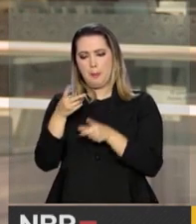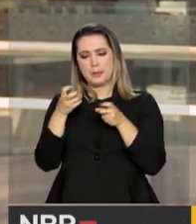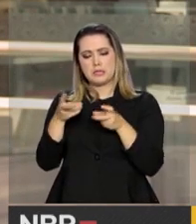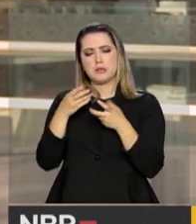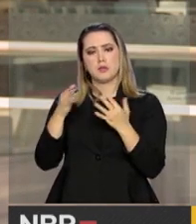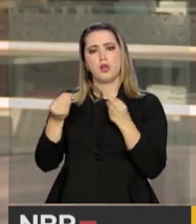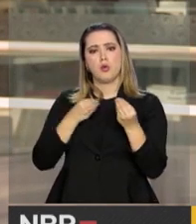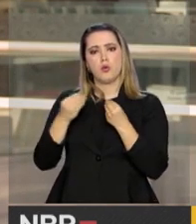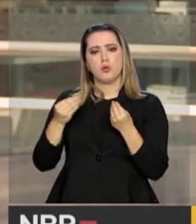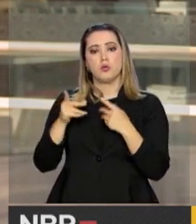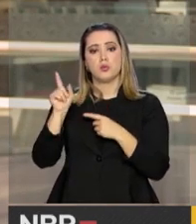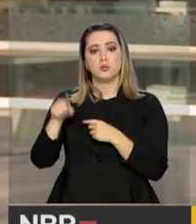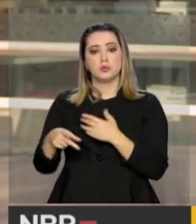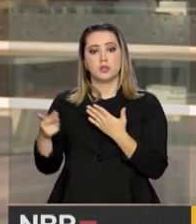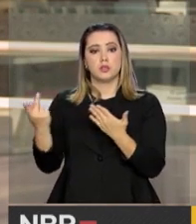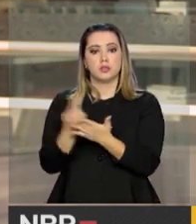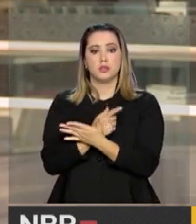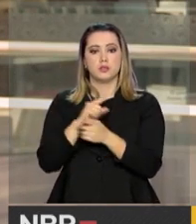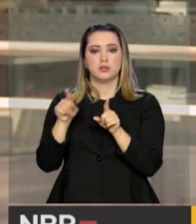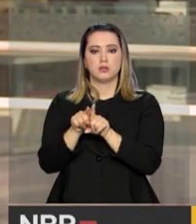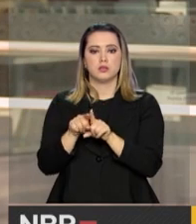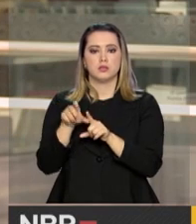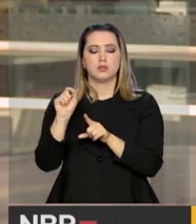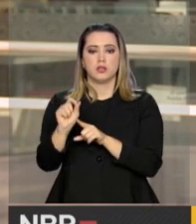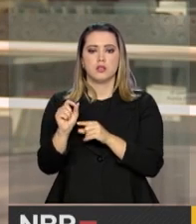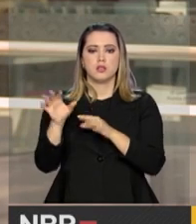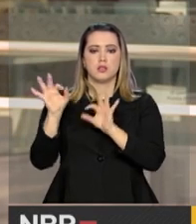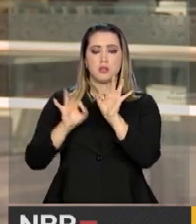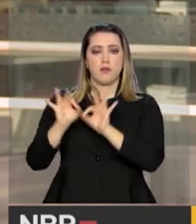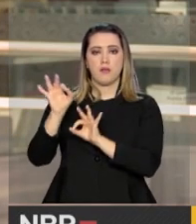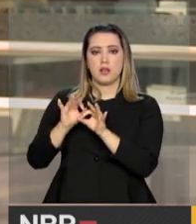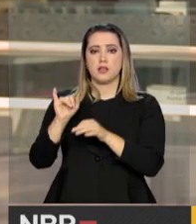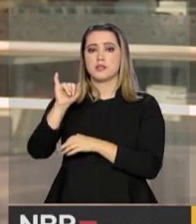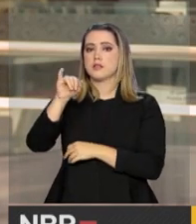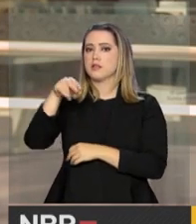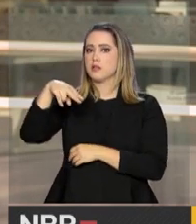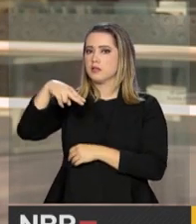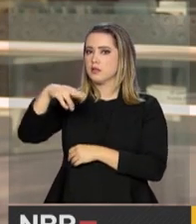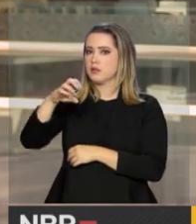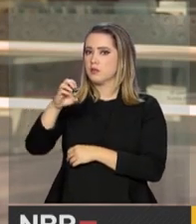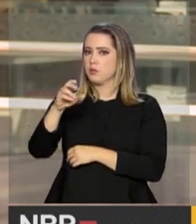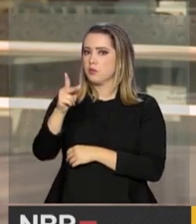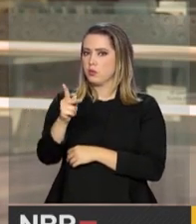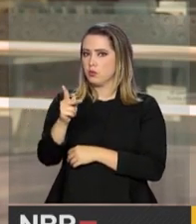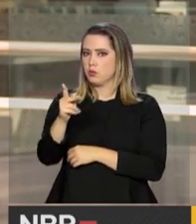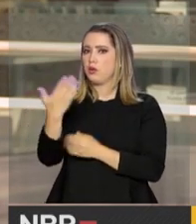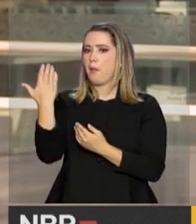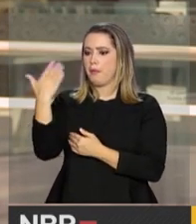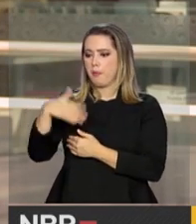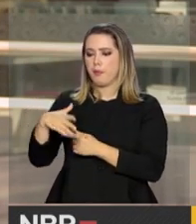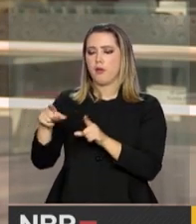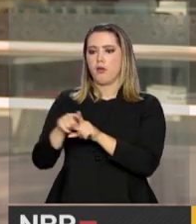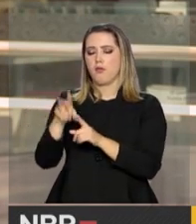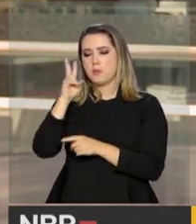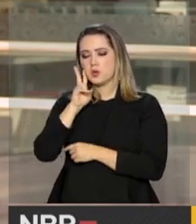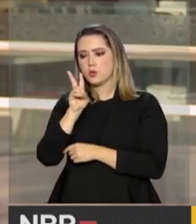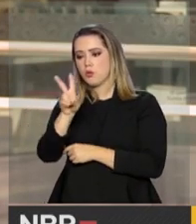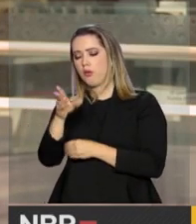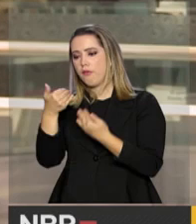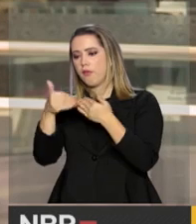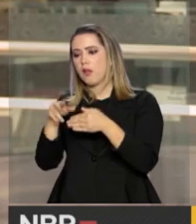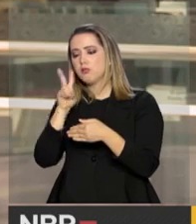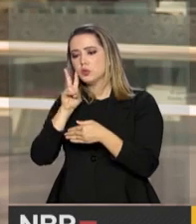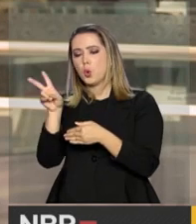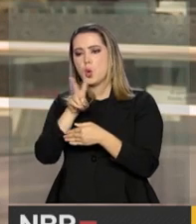como foi a avaliação estrutural feita pelo INEP com relação àquele curso, através de avaliadores em loco que são